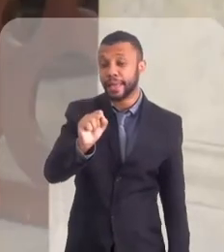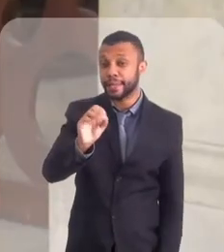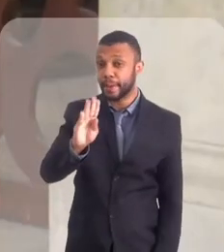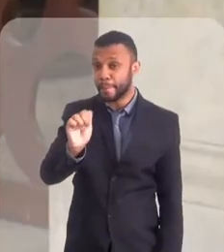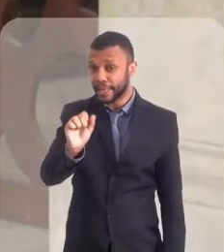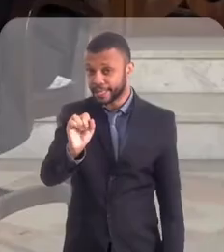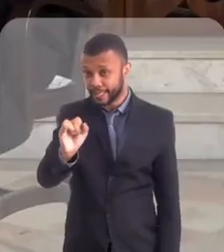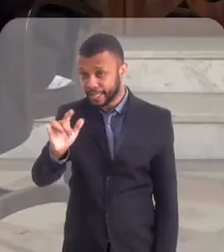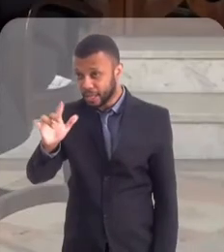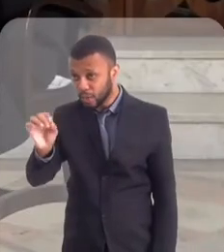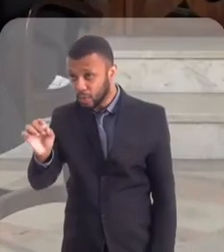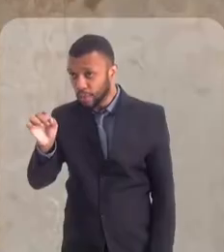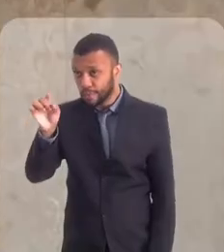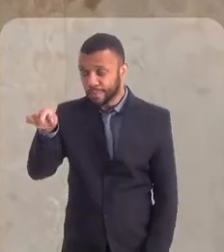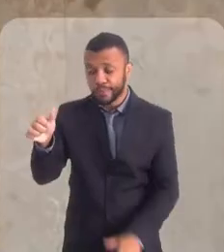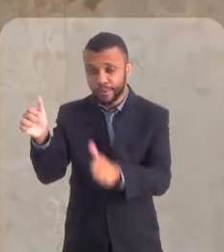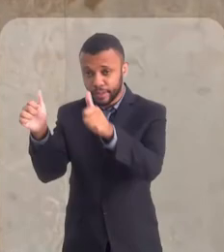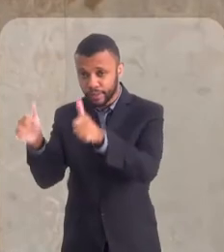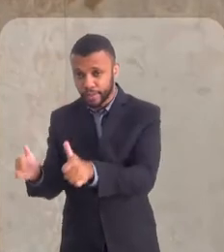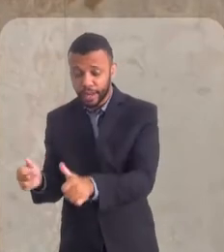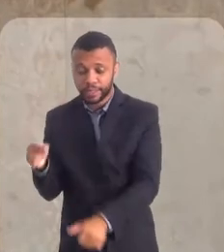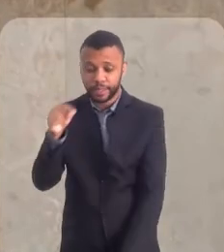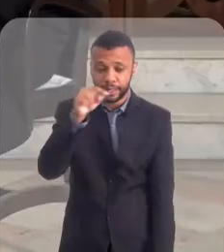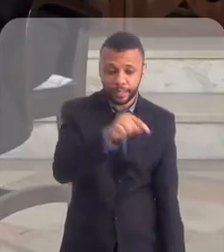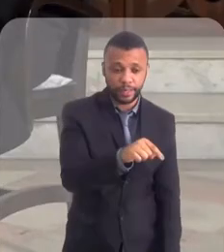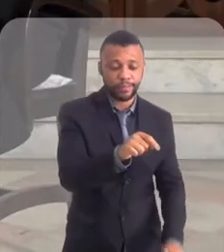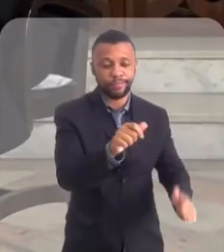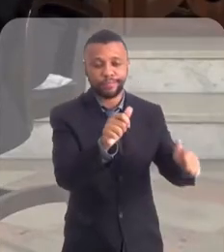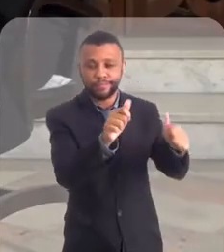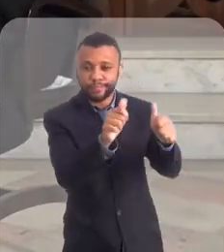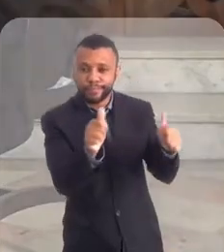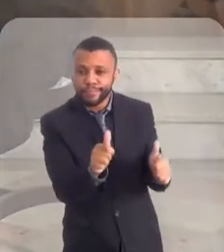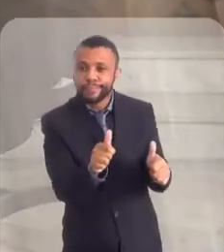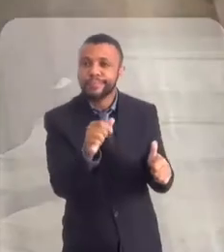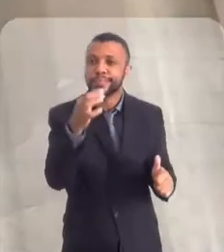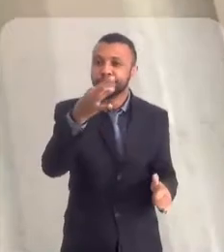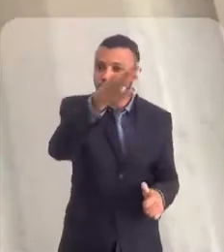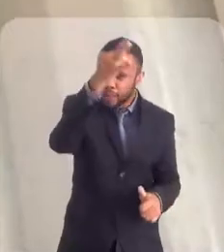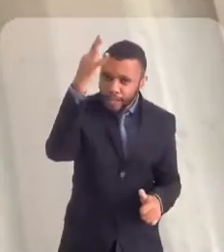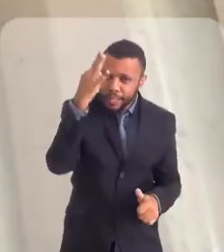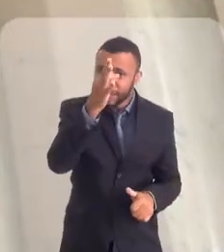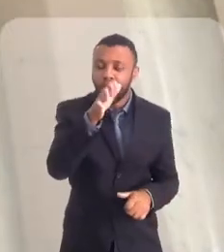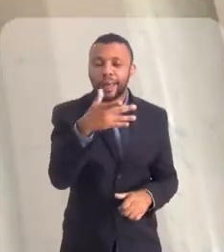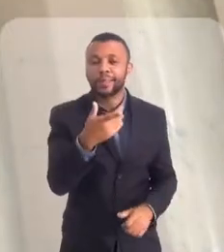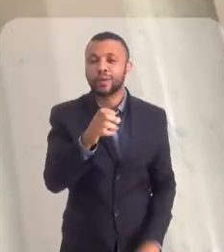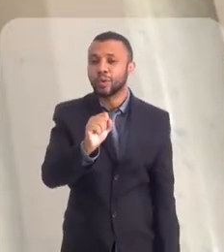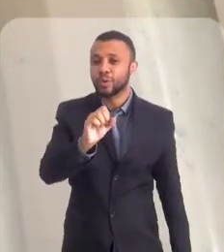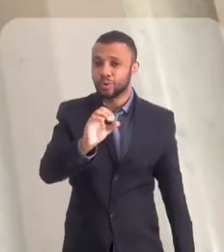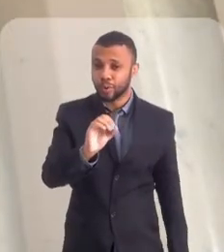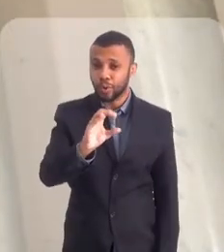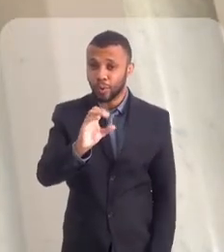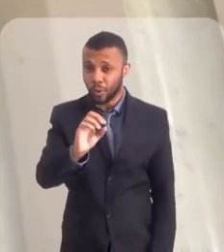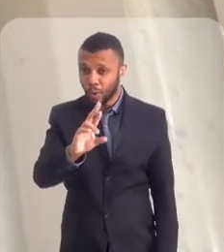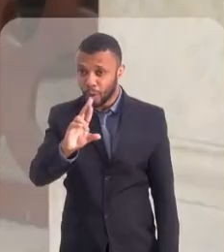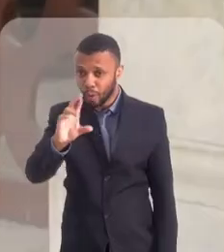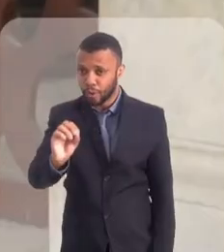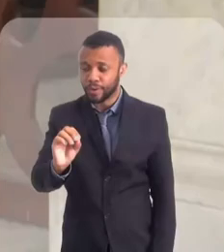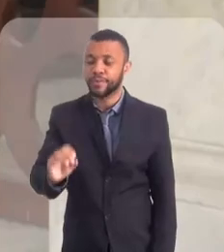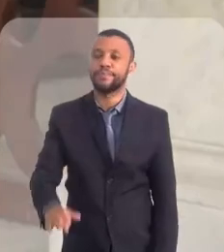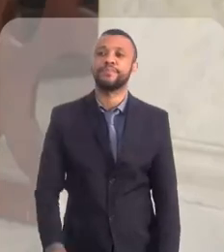-melquita do Rio de Janeiro. São Basílio ali São Basílio ali, e ali Nossa Senhora do Perpétuo Socorro.